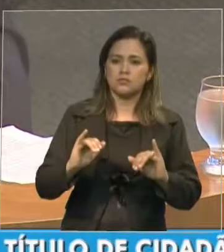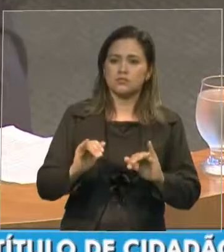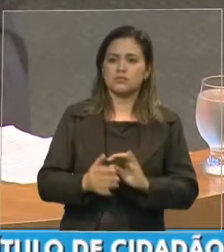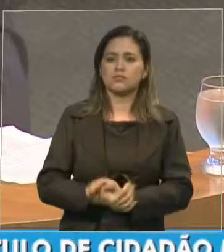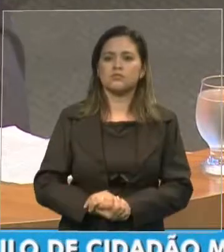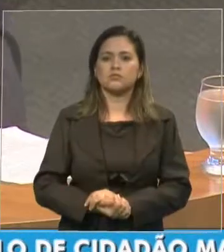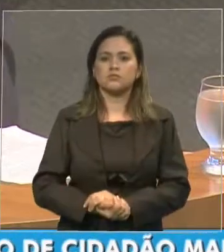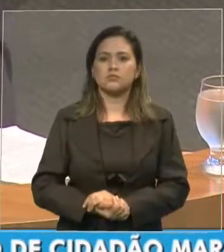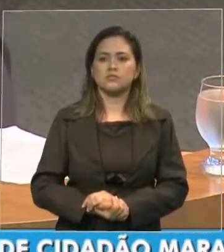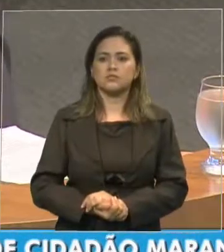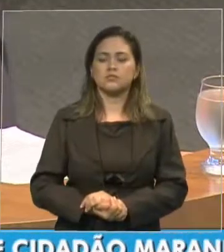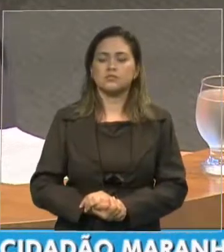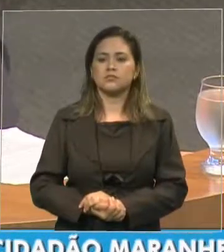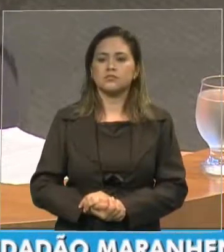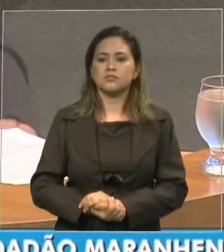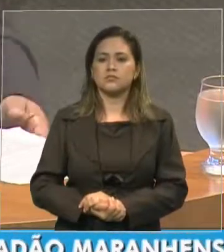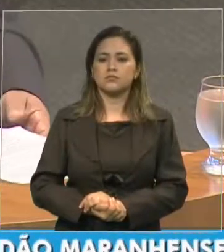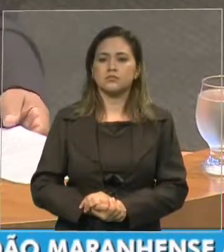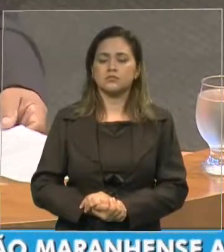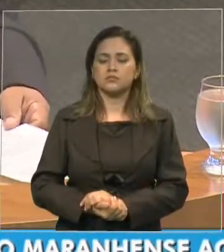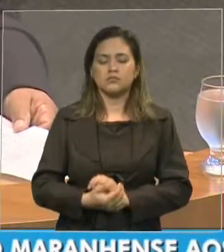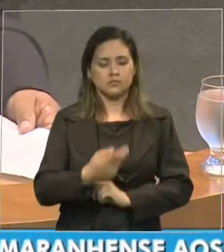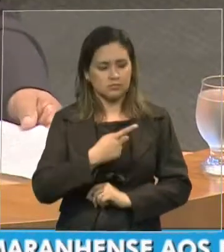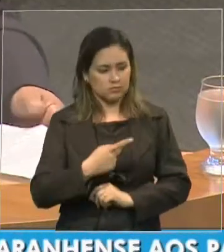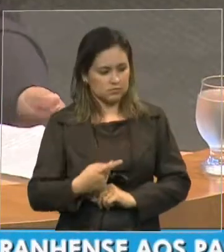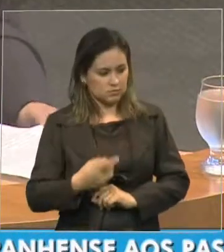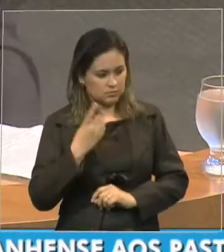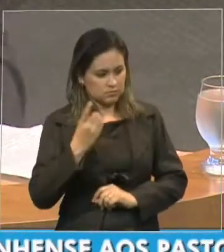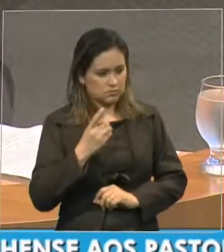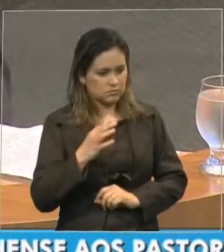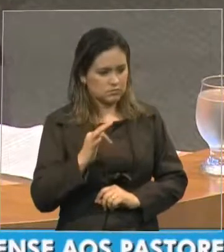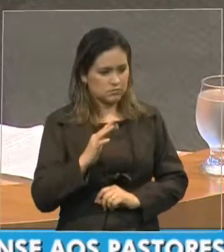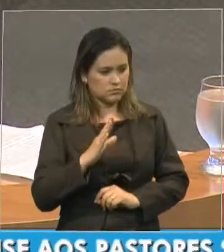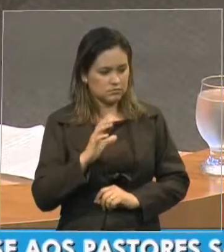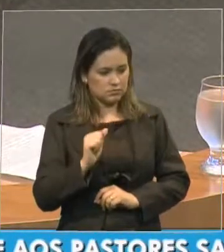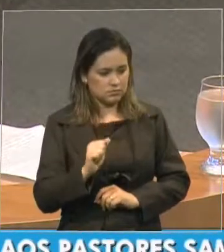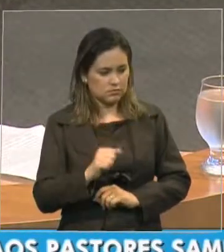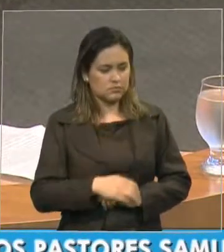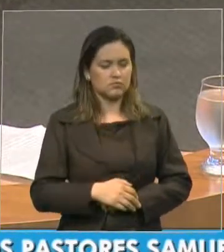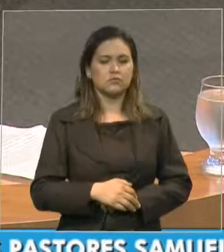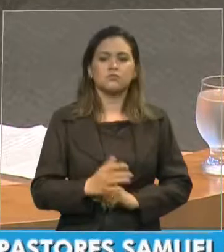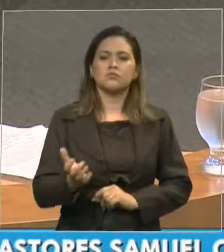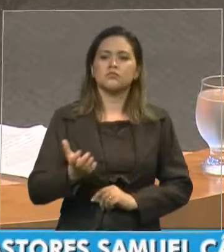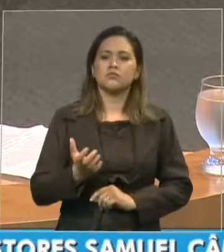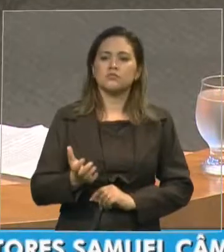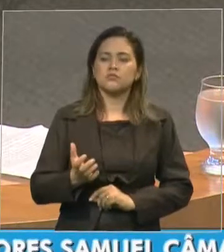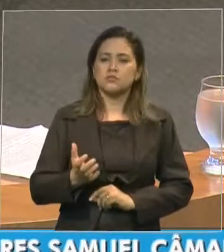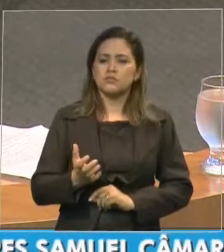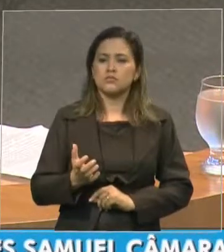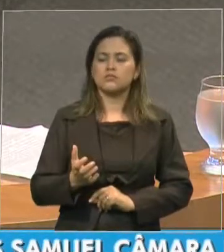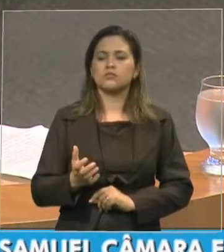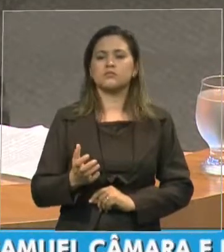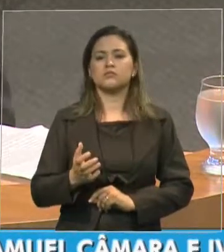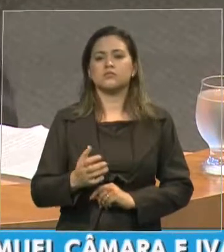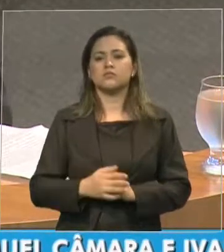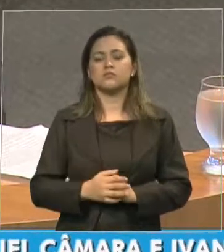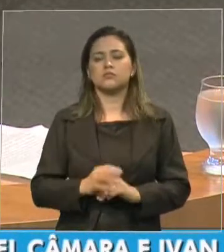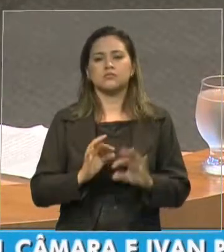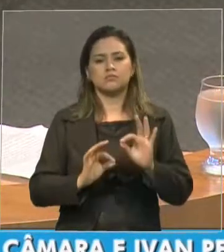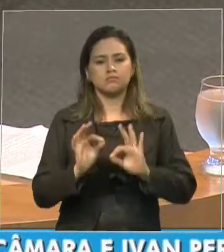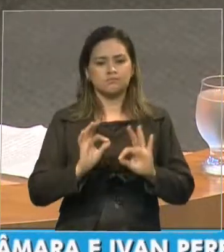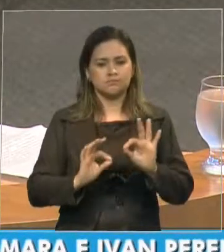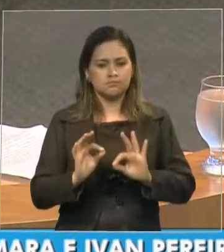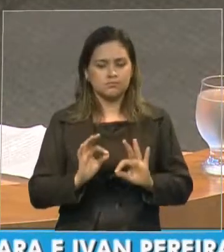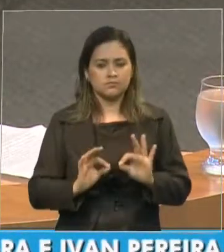senhora Presidente, deputada Francisca Prêmio, nós queremos formar um grande coral no Brasil, no Maranhão, no